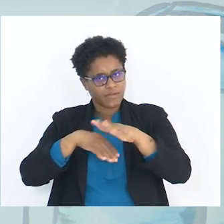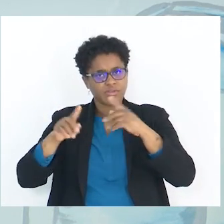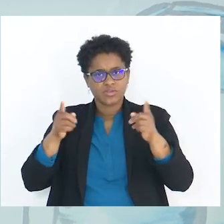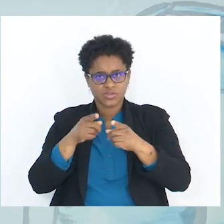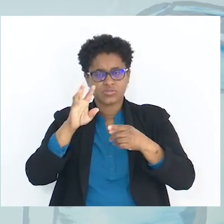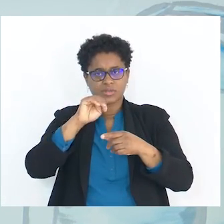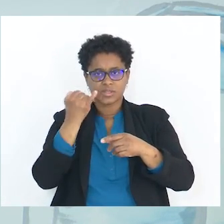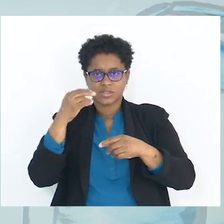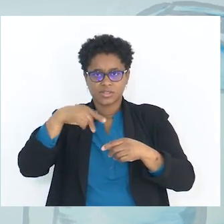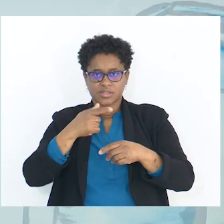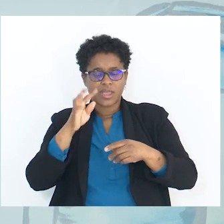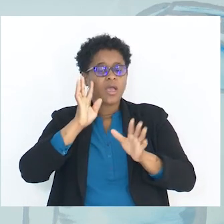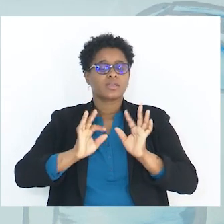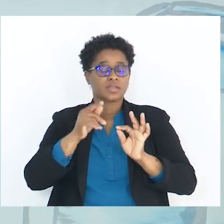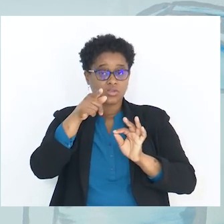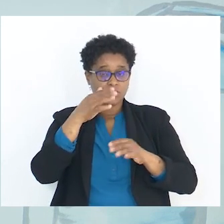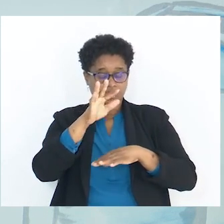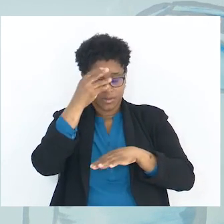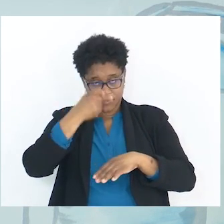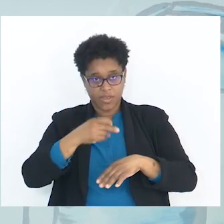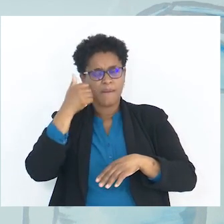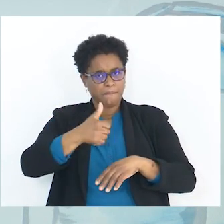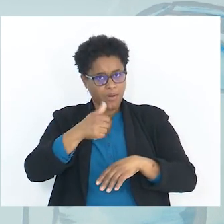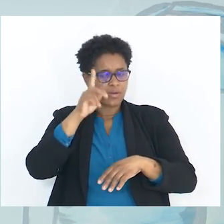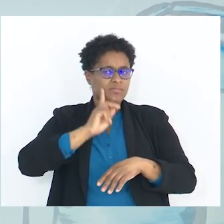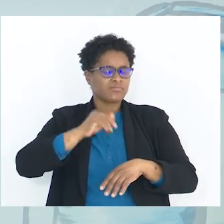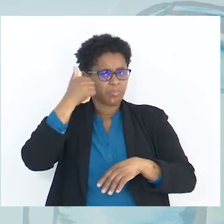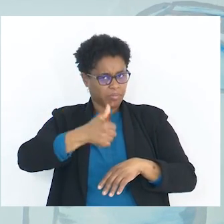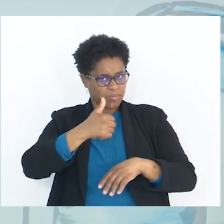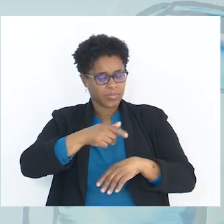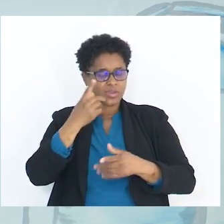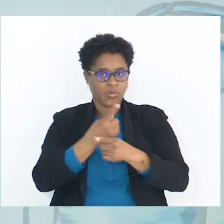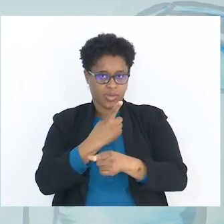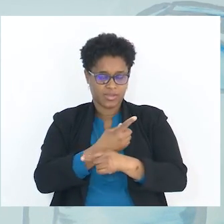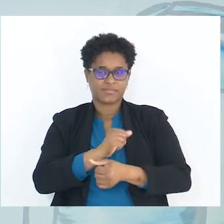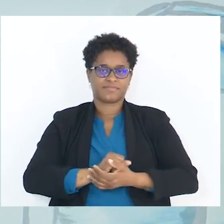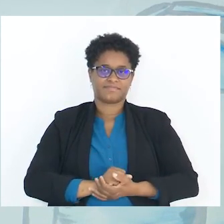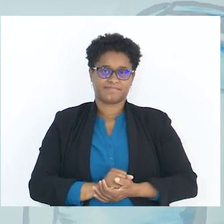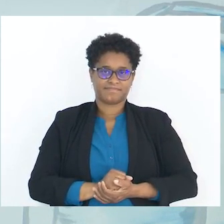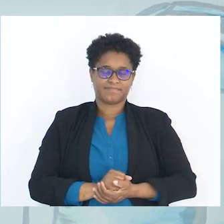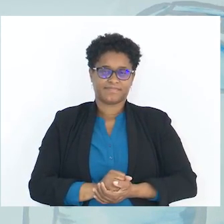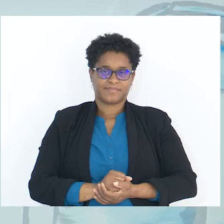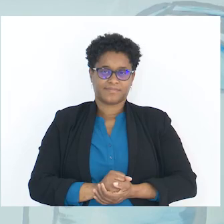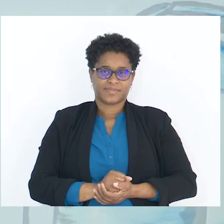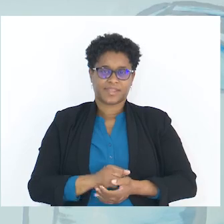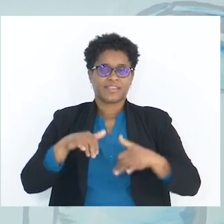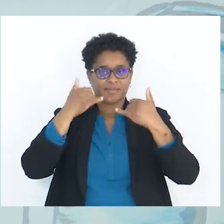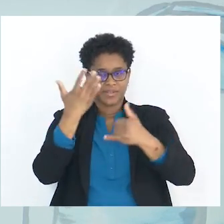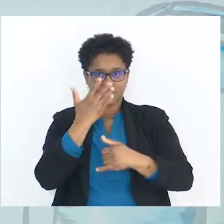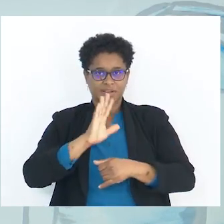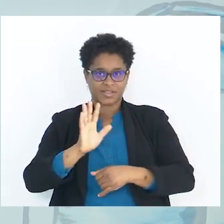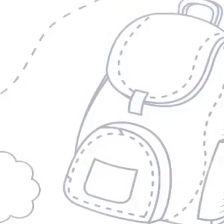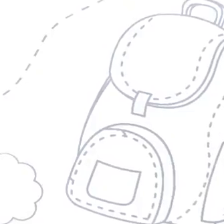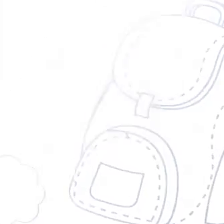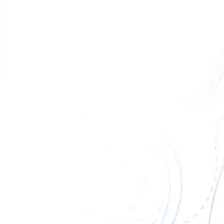resumo e assente-se. Assim, vais ficar perito, perita na coisa. Até a